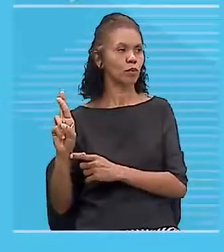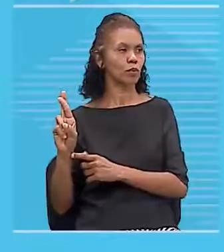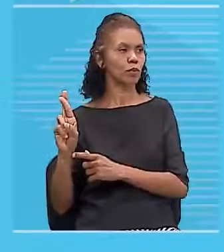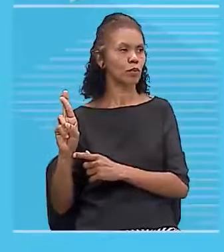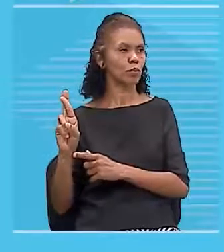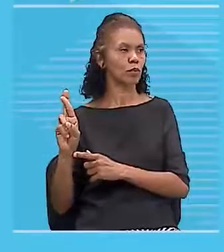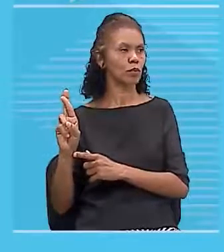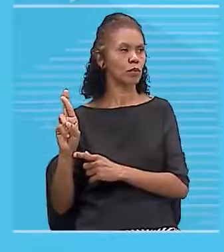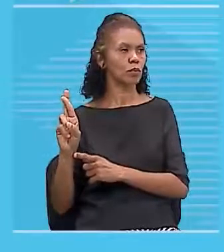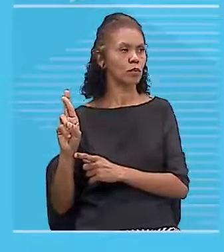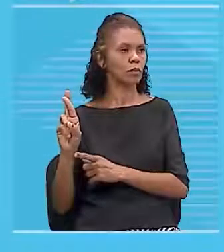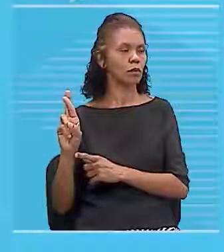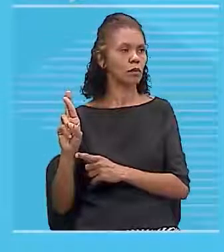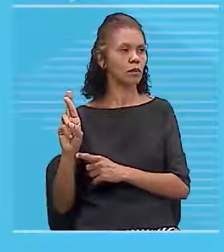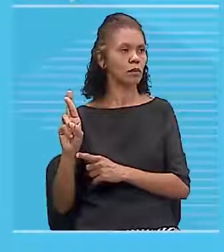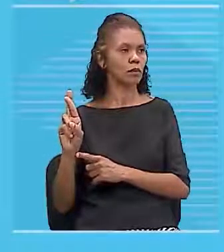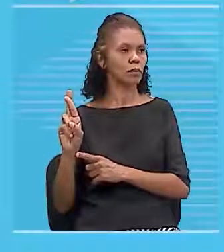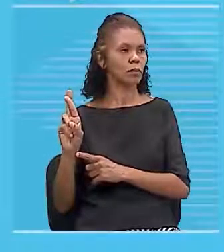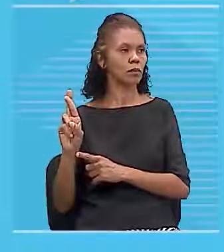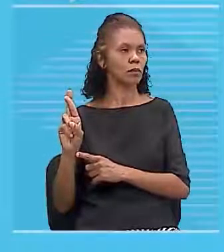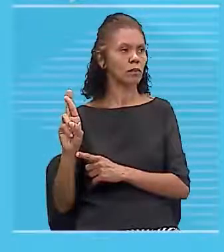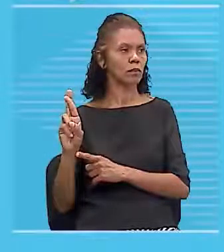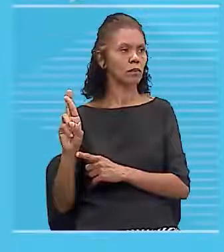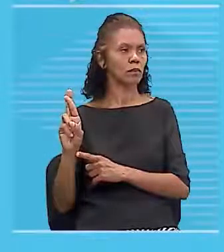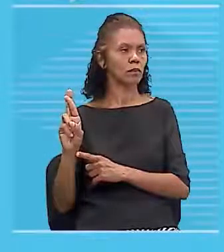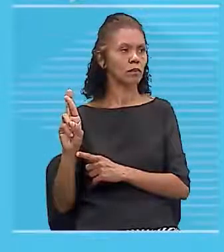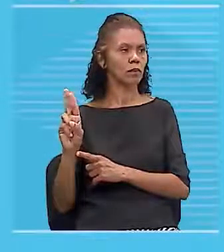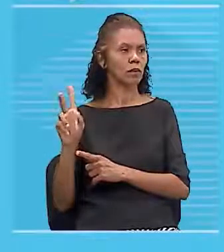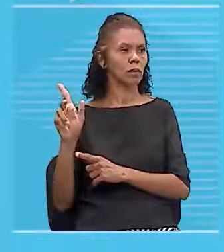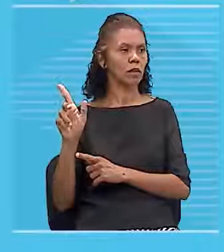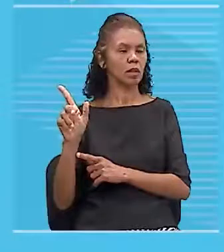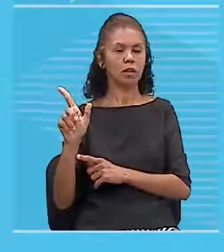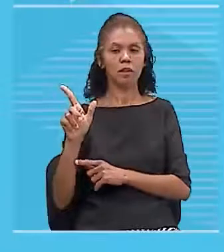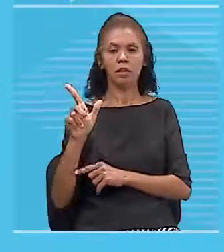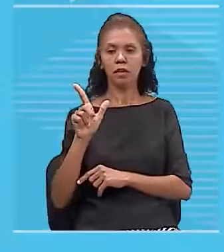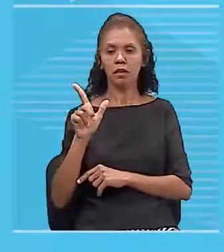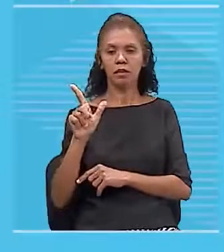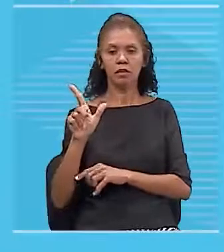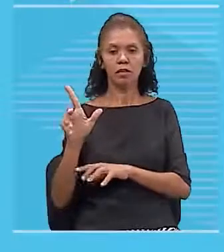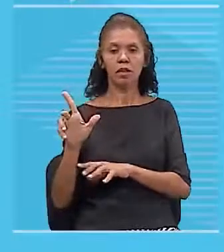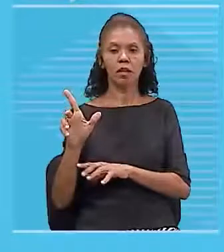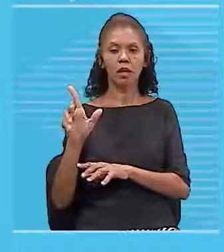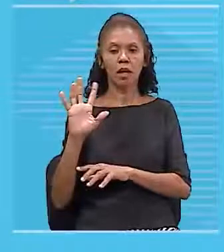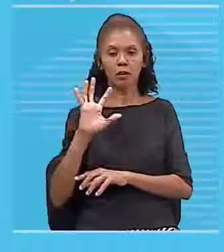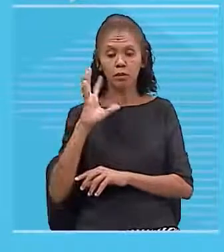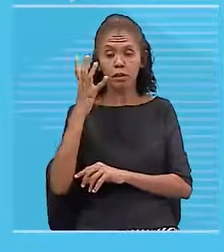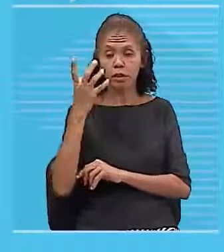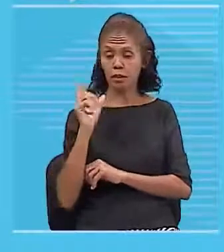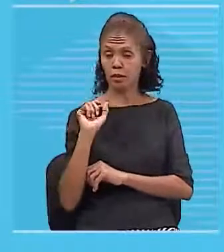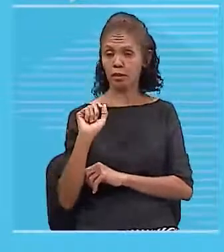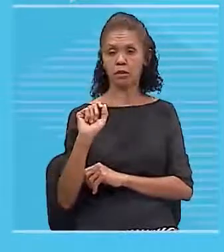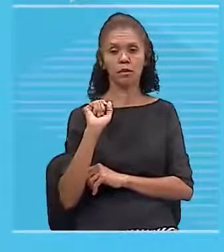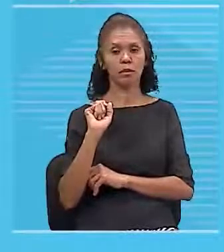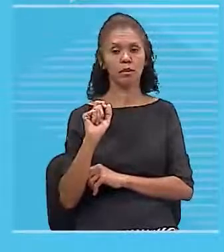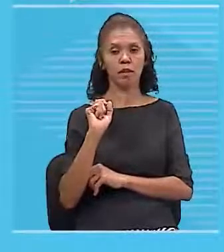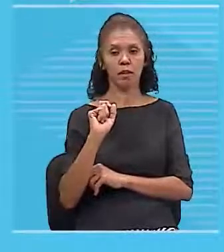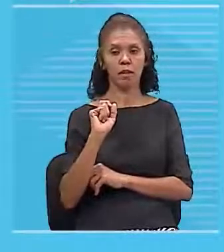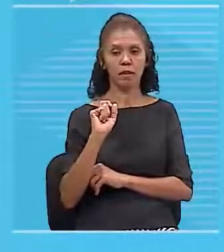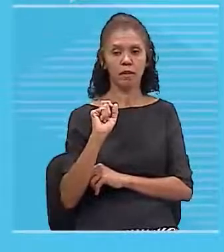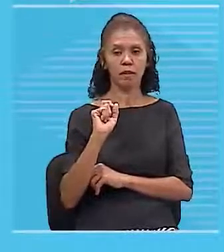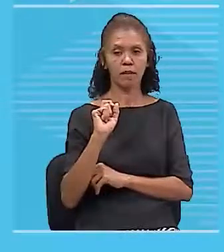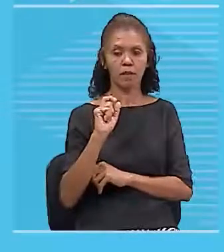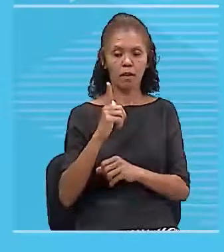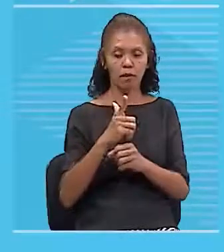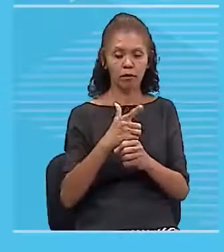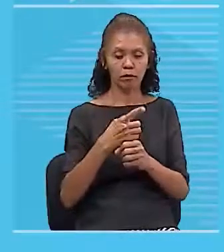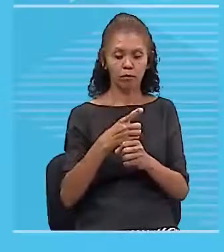atrair a agulha de uma bússola, tá? Eu conseguia atrair